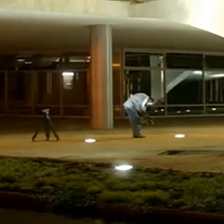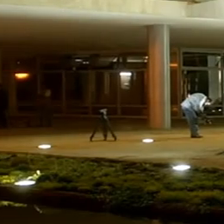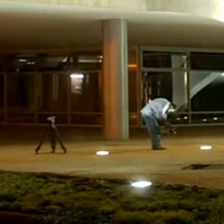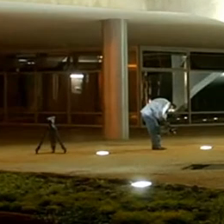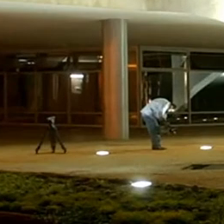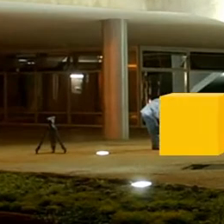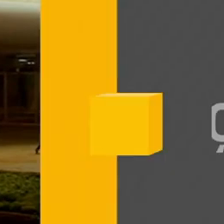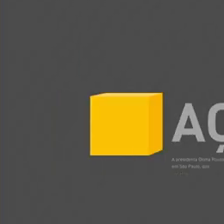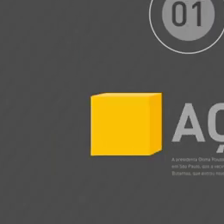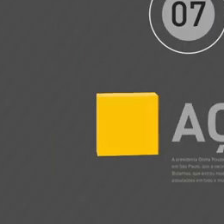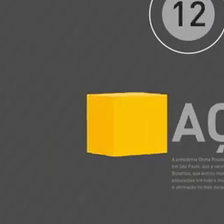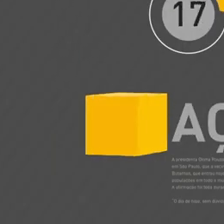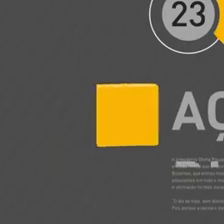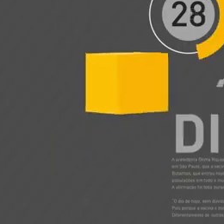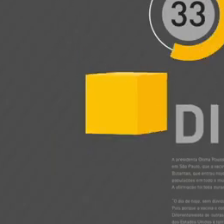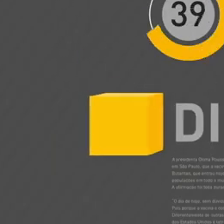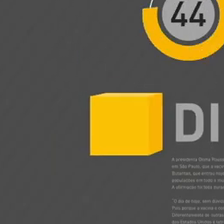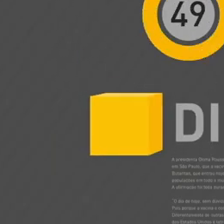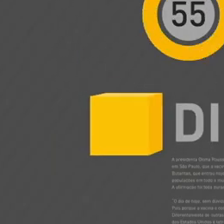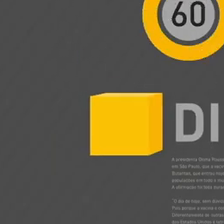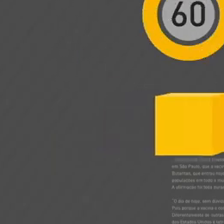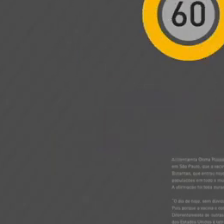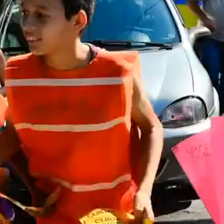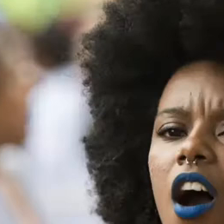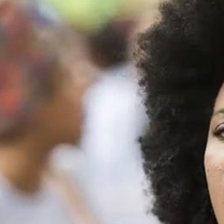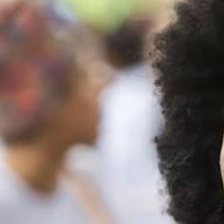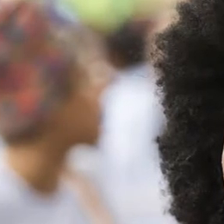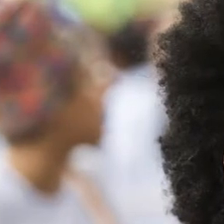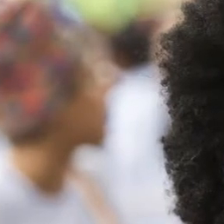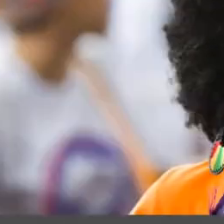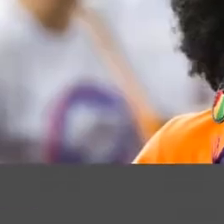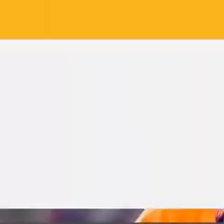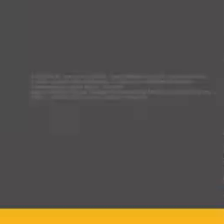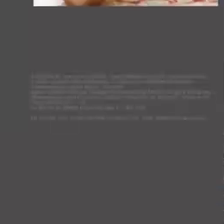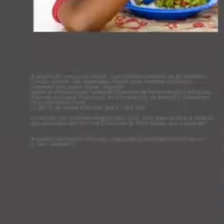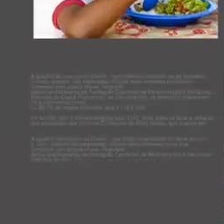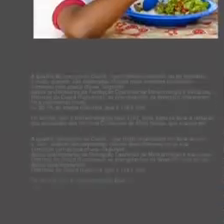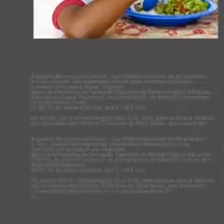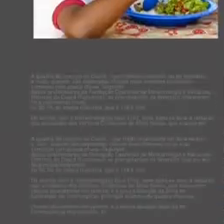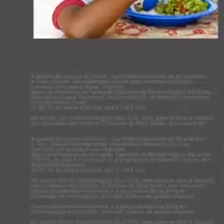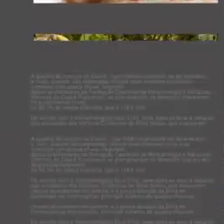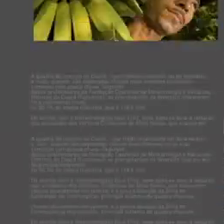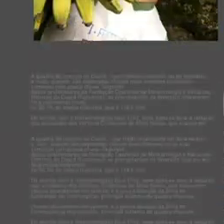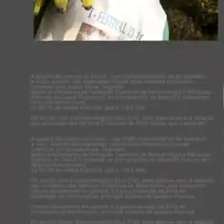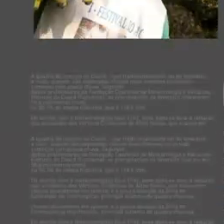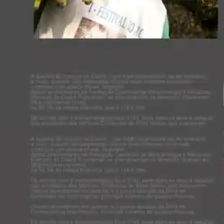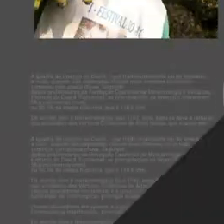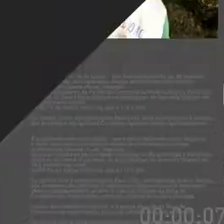Transcrição e Legendas por